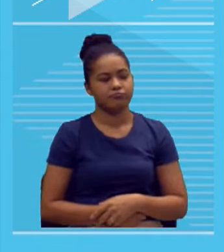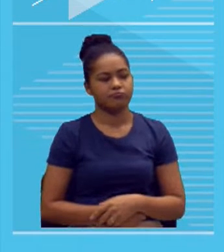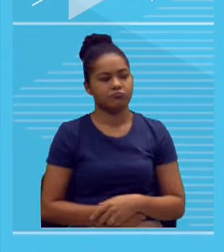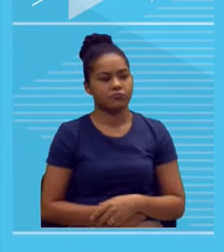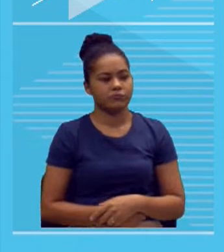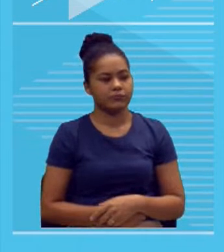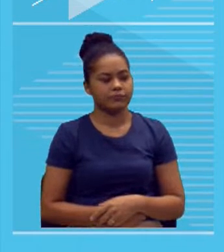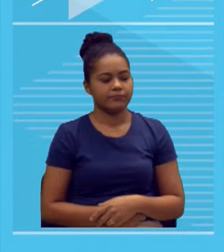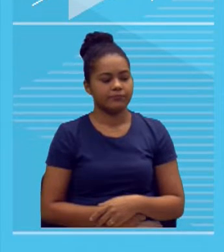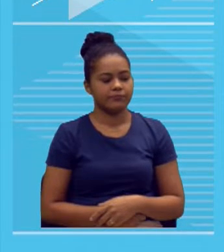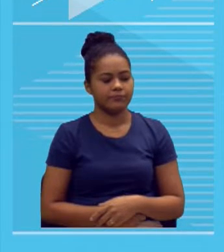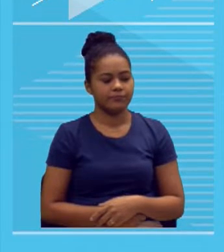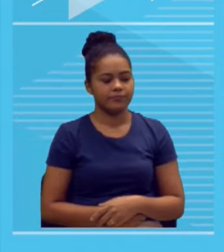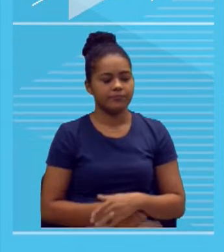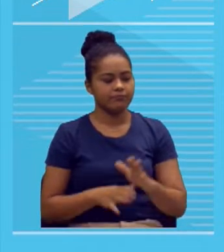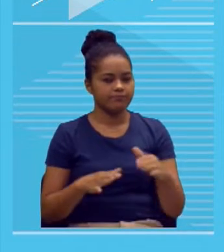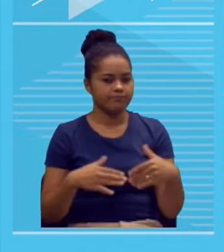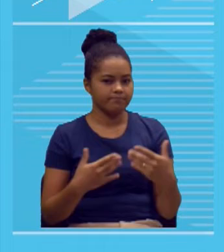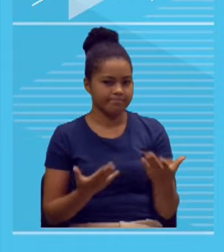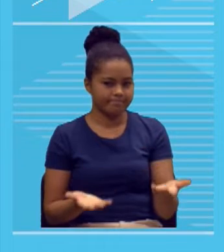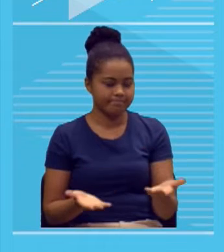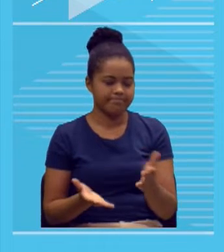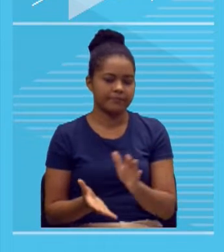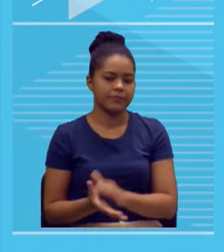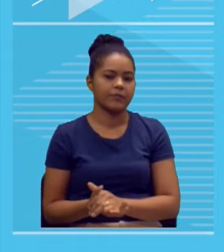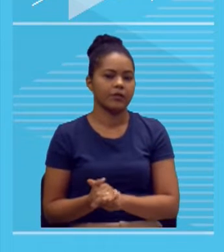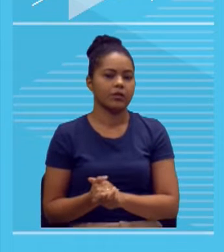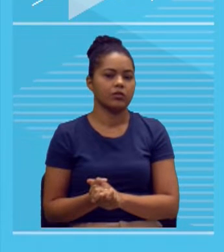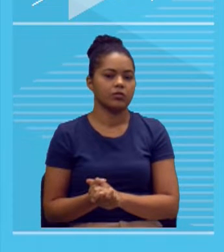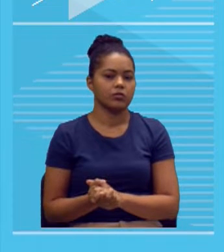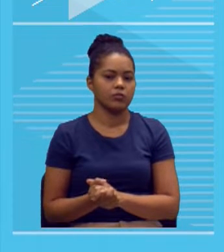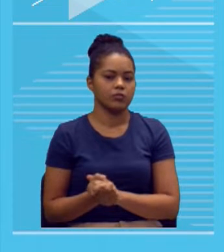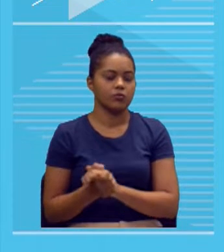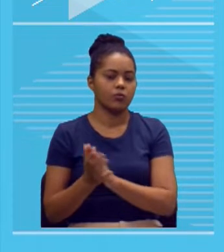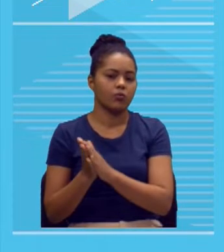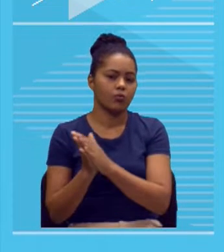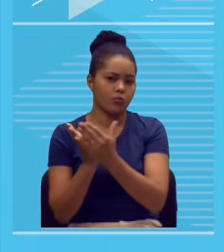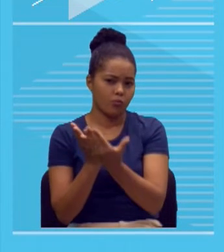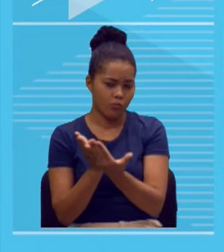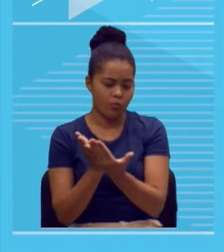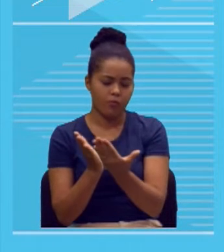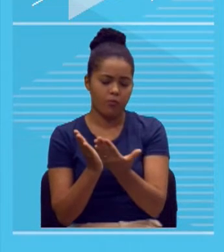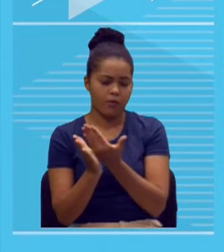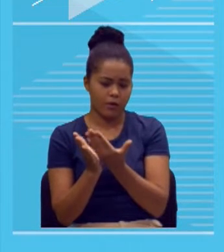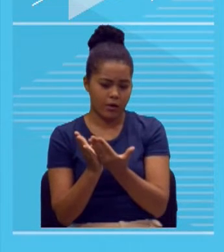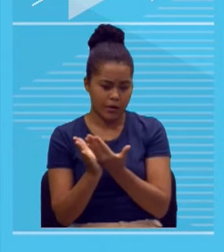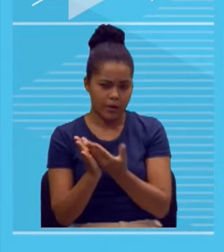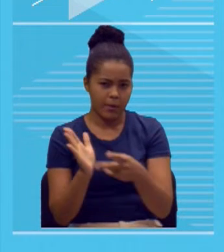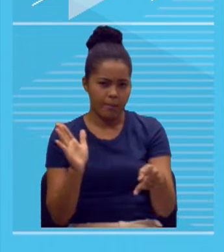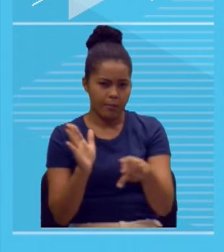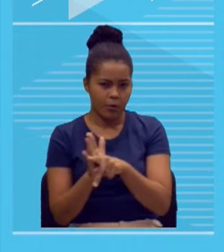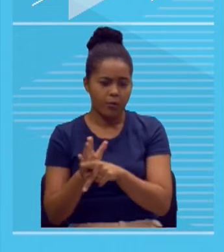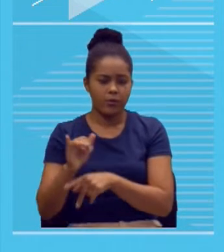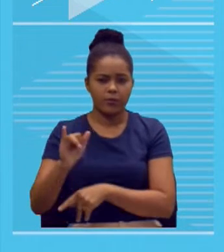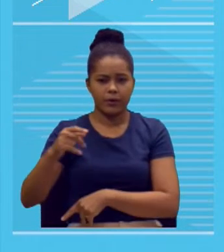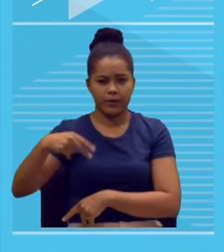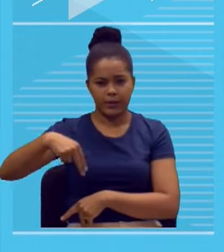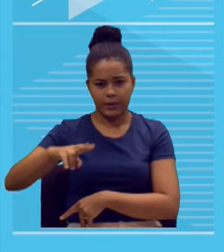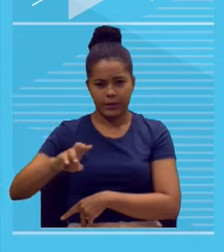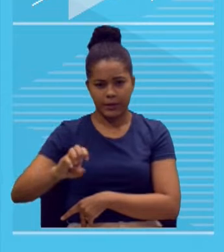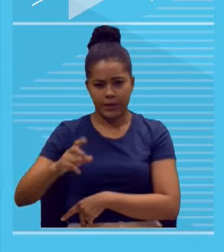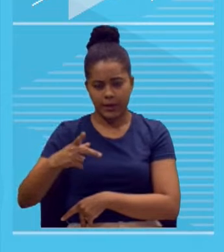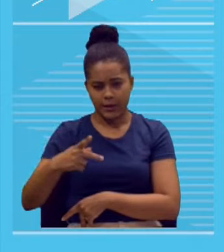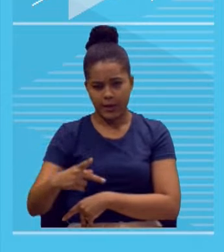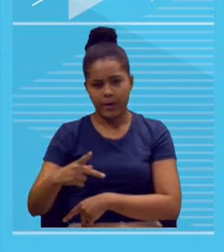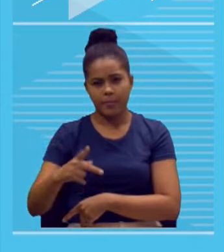O manual de instrução do aluno, tem um nomezinho que eu não me recordo agora, mas é um caderno lançado pelo Inep todos os anos, tá?